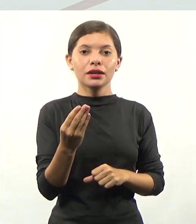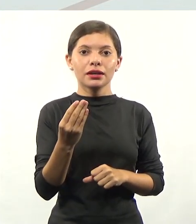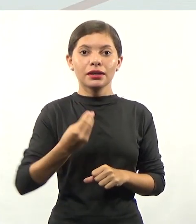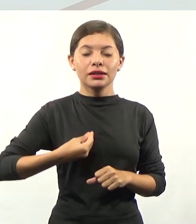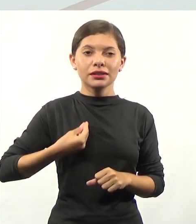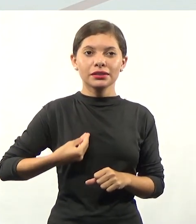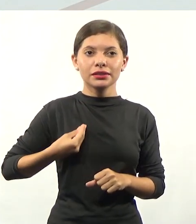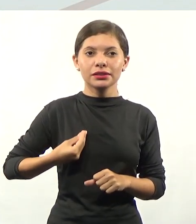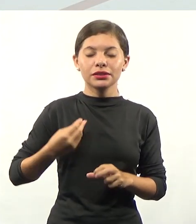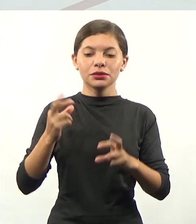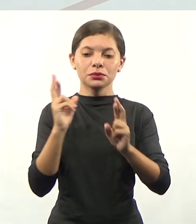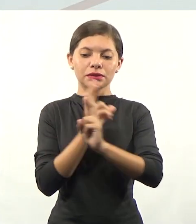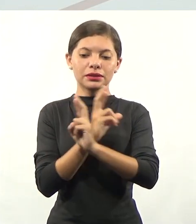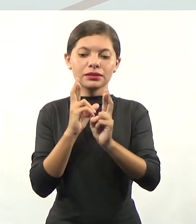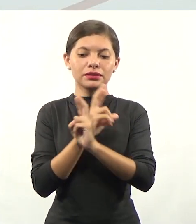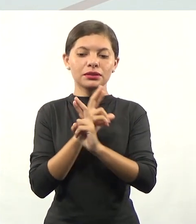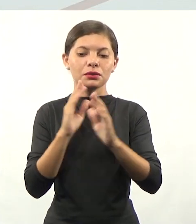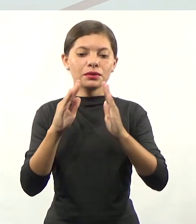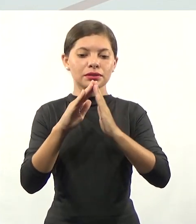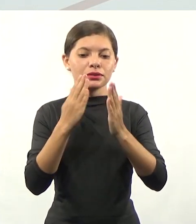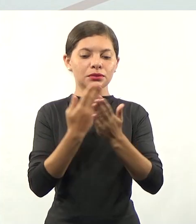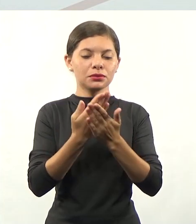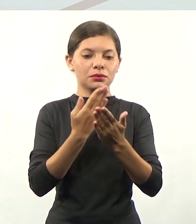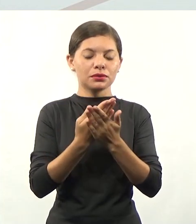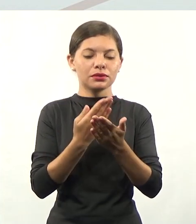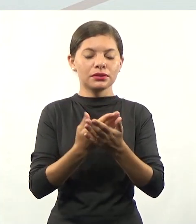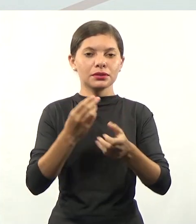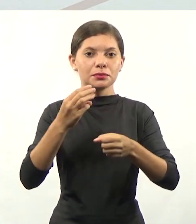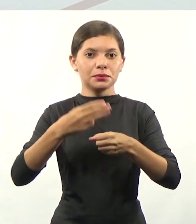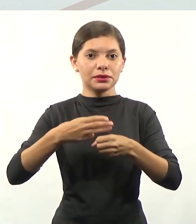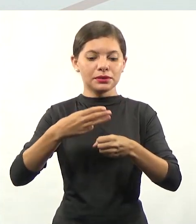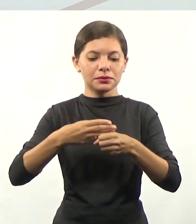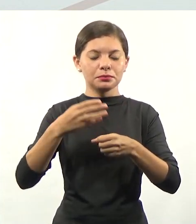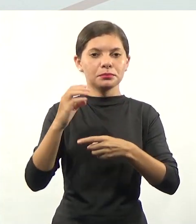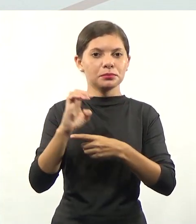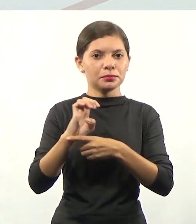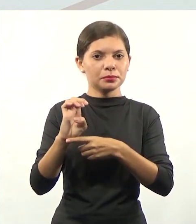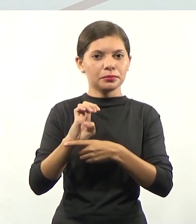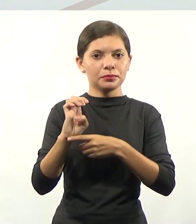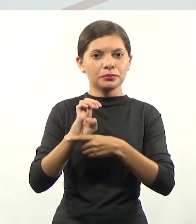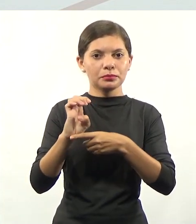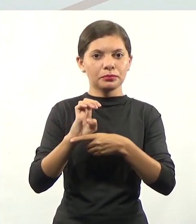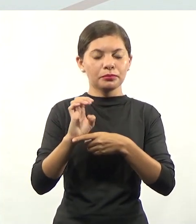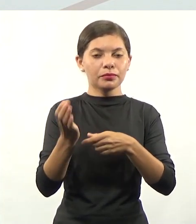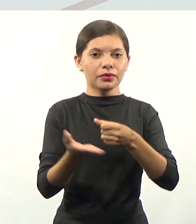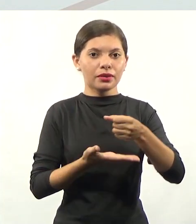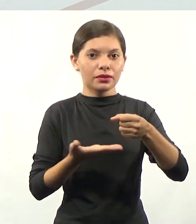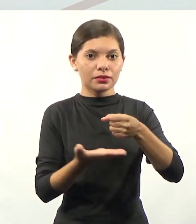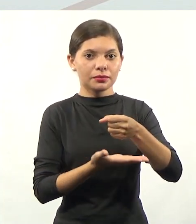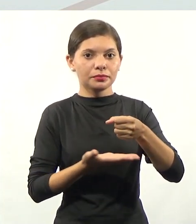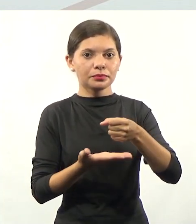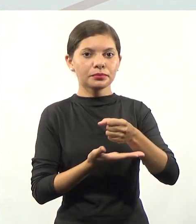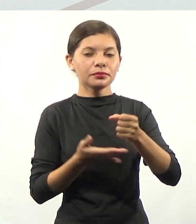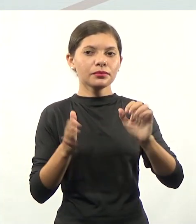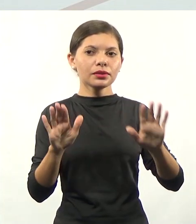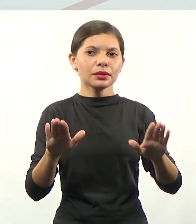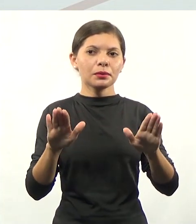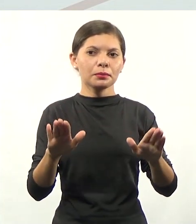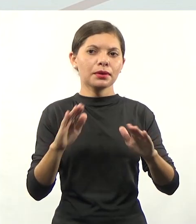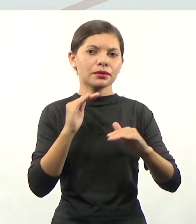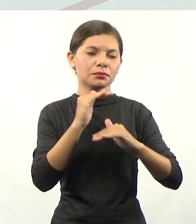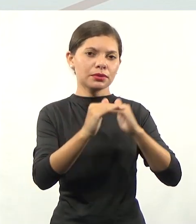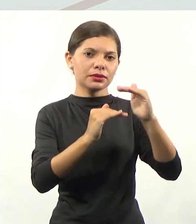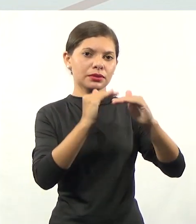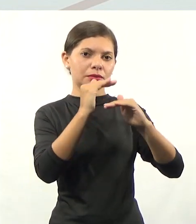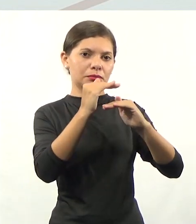às escolas da rede pública municipal e estadual nos níveis da educação básica. Mas aí quem faz esse procedimento